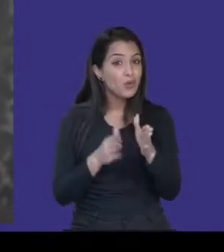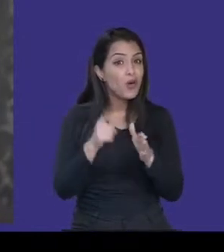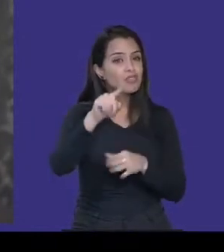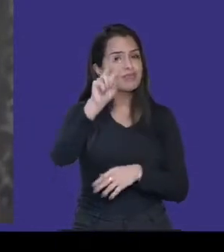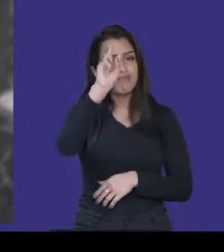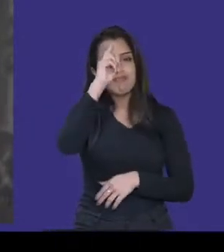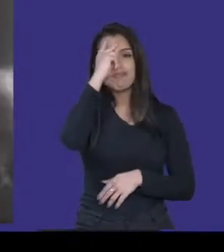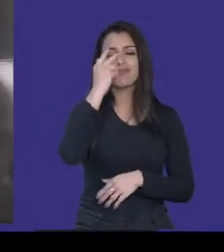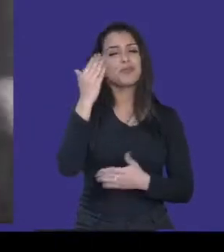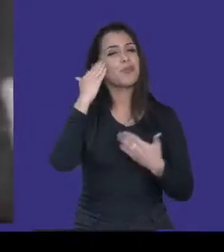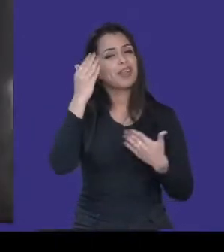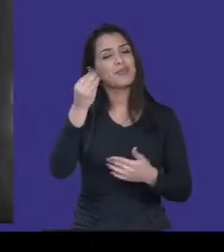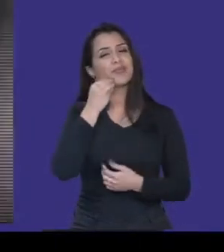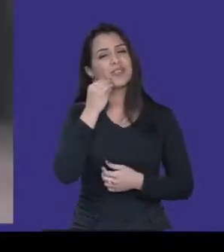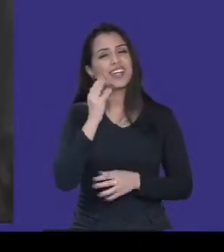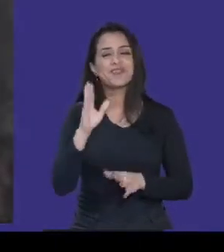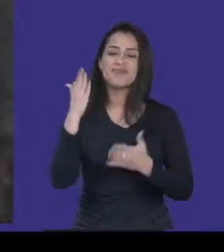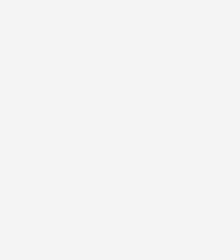oportunidade. Obrigada.